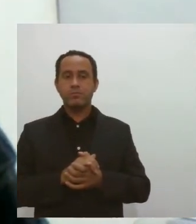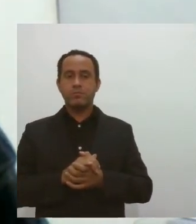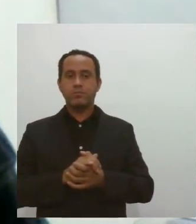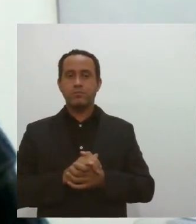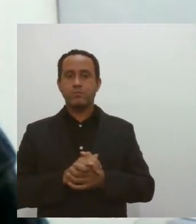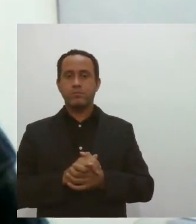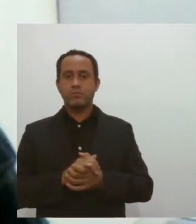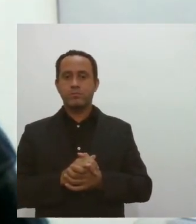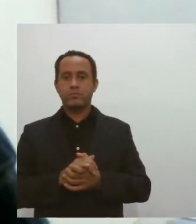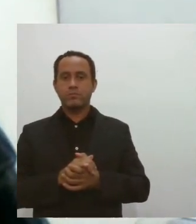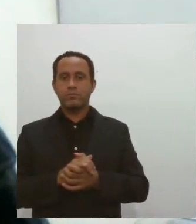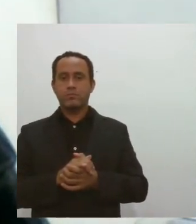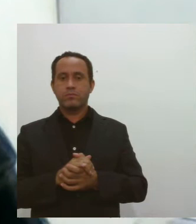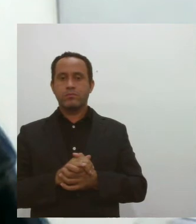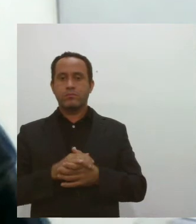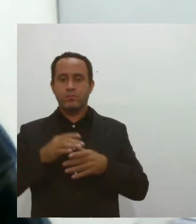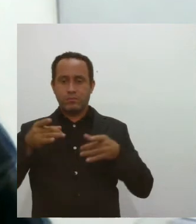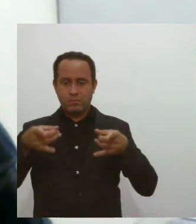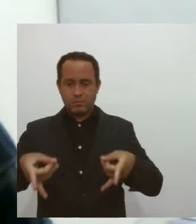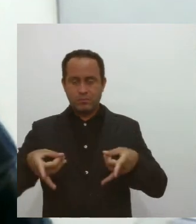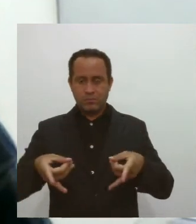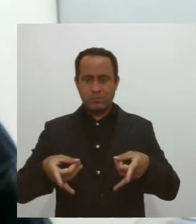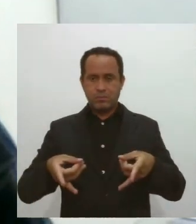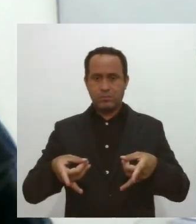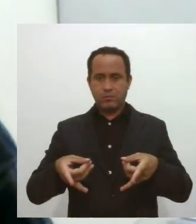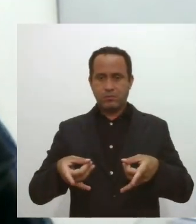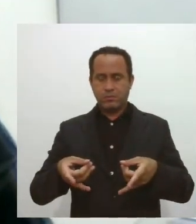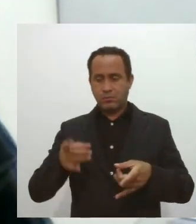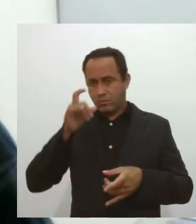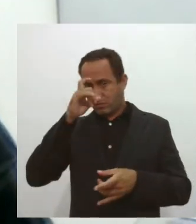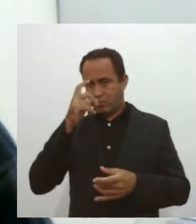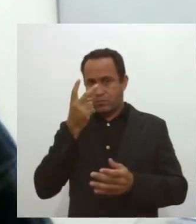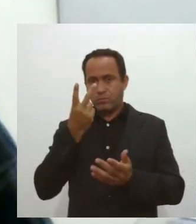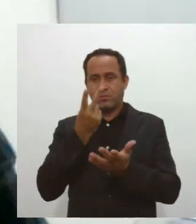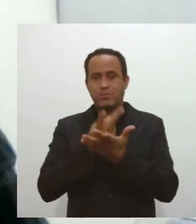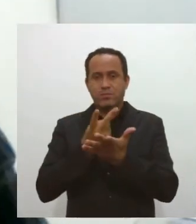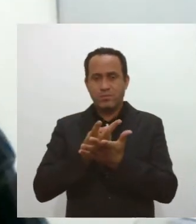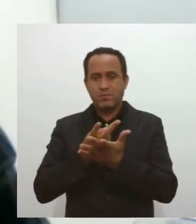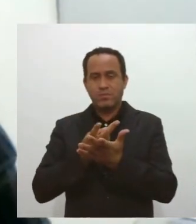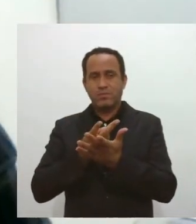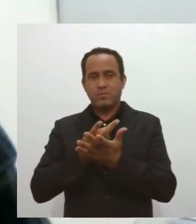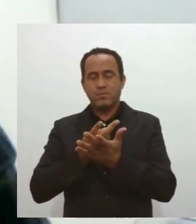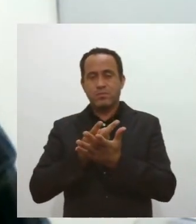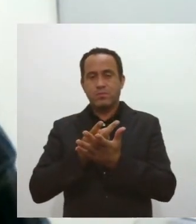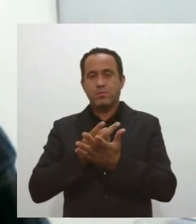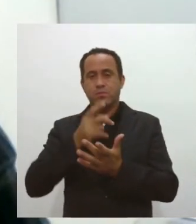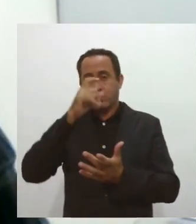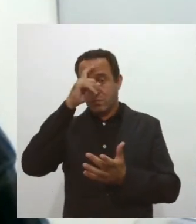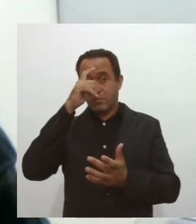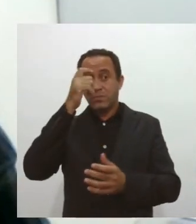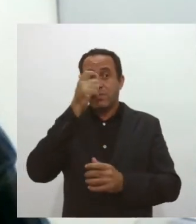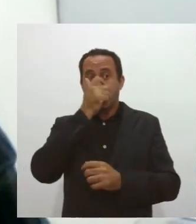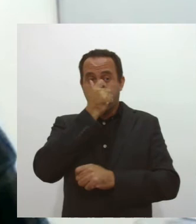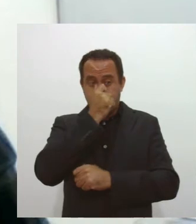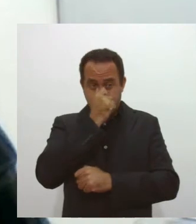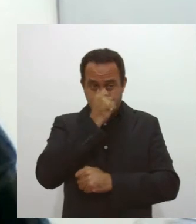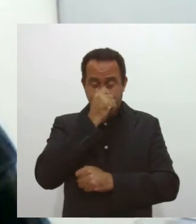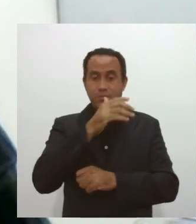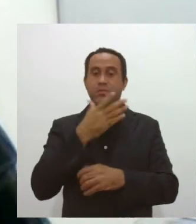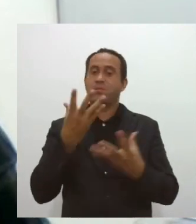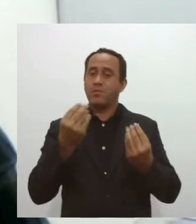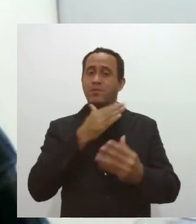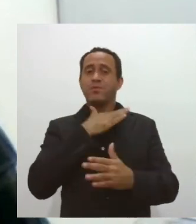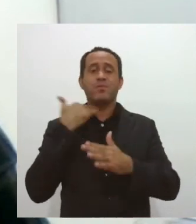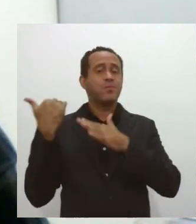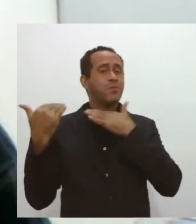o número de leitos estão altos, né? A ocupação dos leitos está alta. Muita gente indo a óbito, a gente não